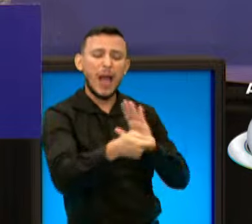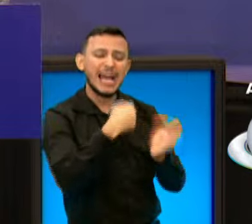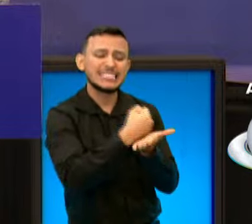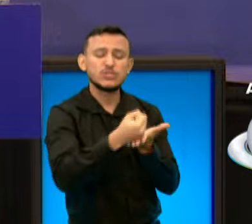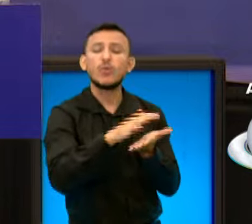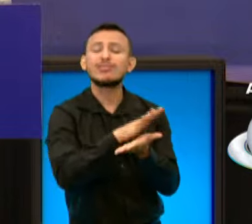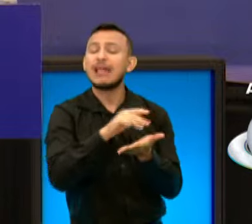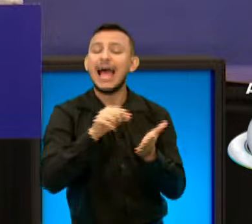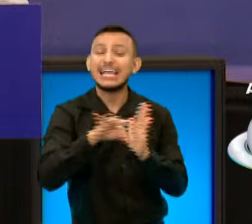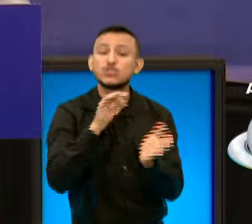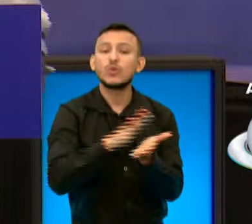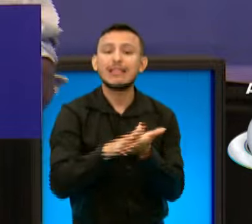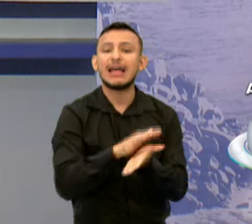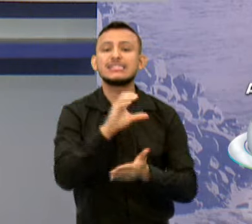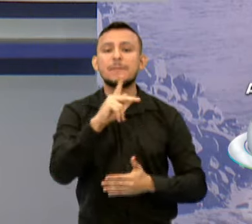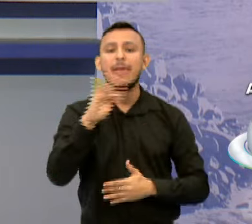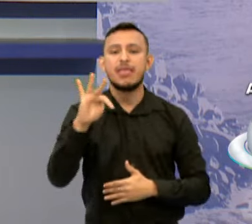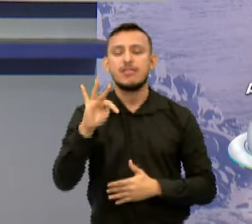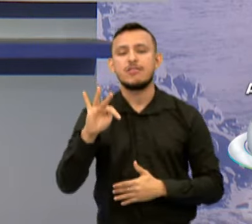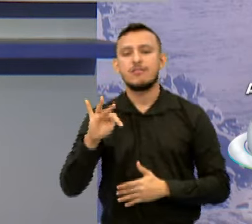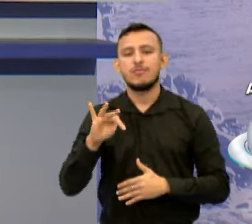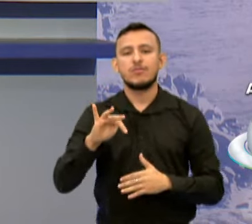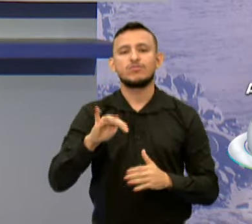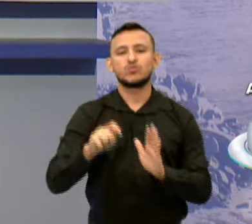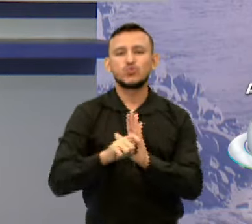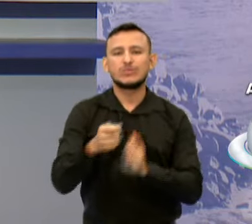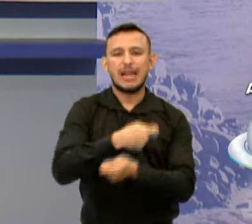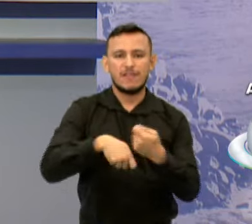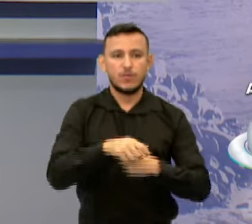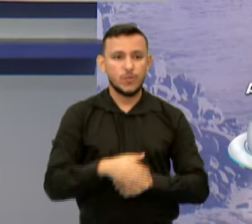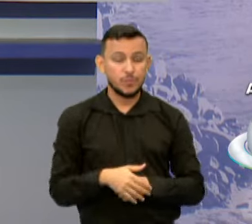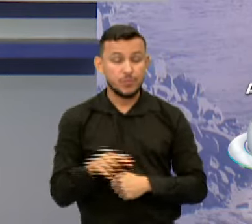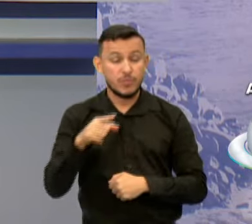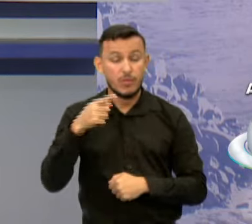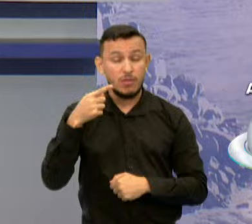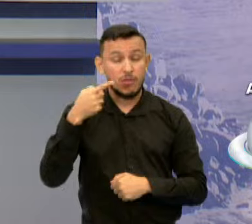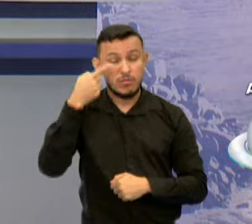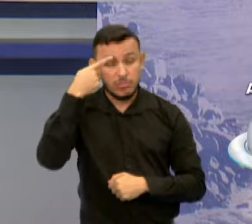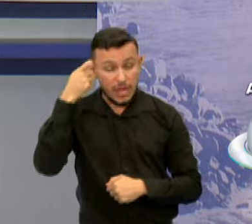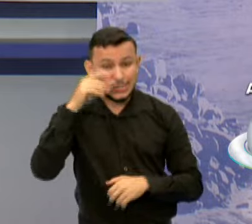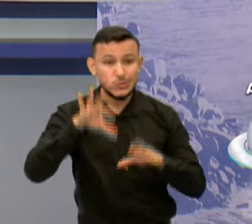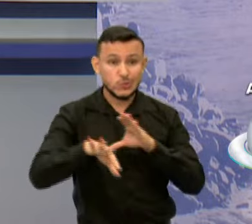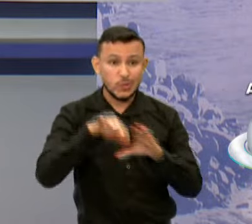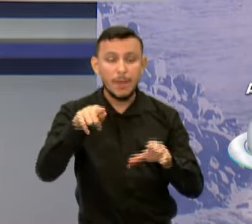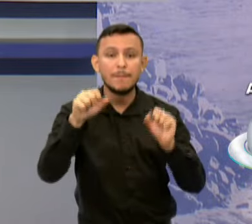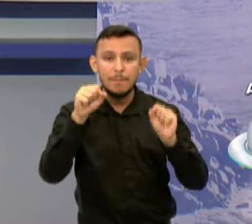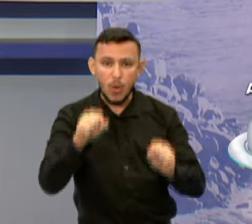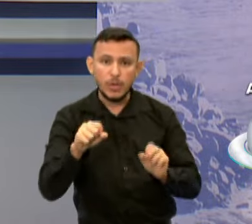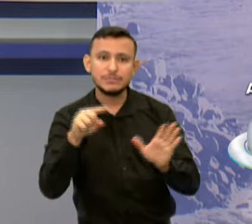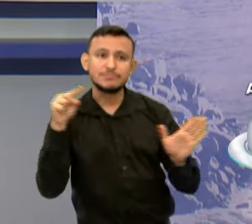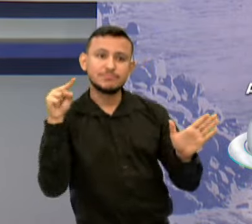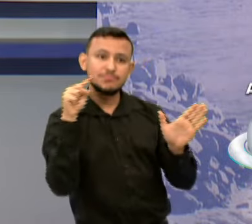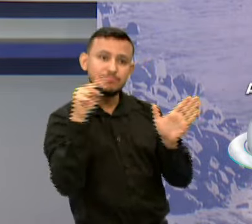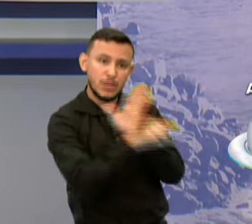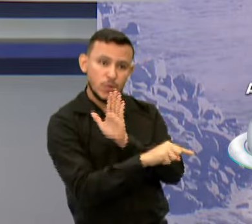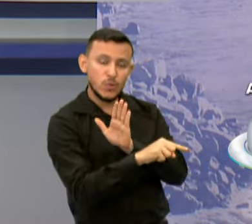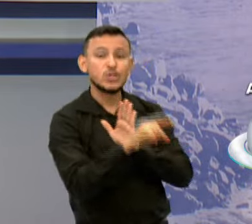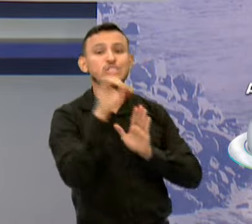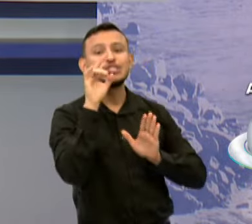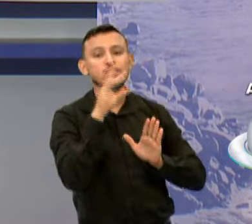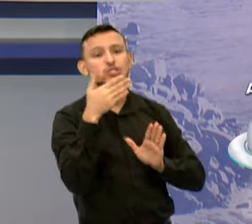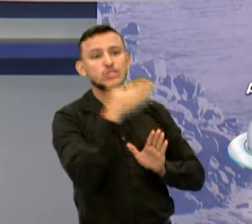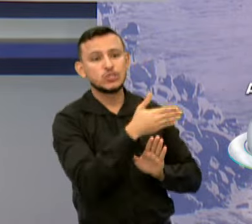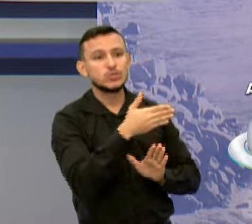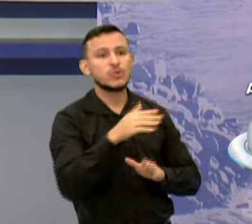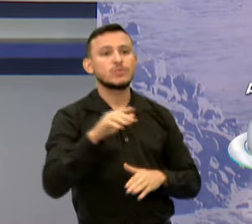assinado a CPI do narcotráfico. Bem, agora o candidato Tessio Nunes, por ordem definida de sorteio, pode direcionar a pergunta dele apenas